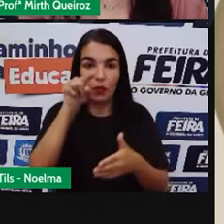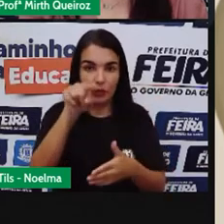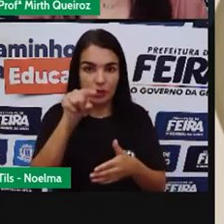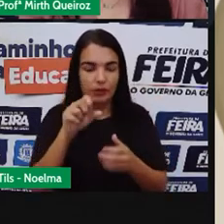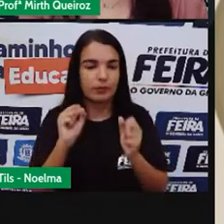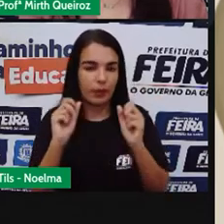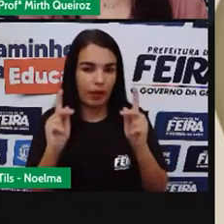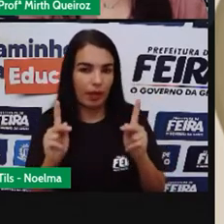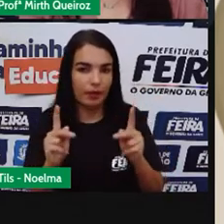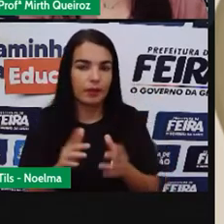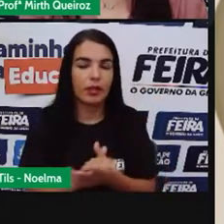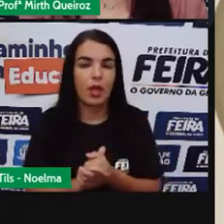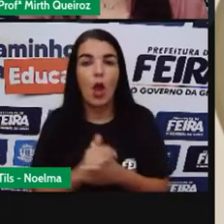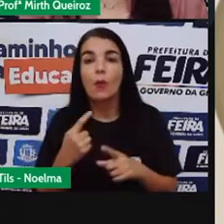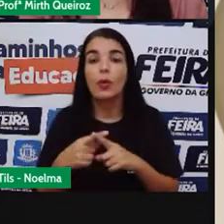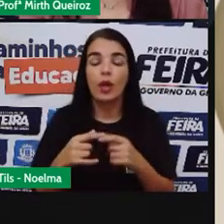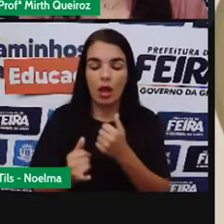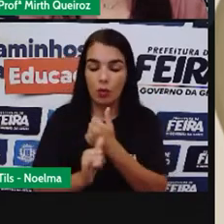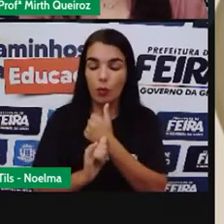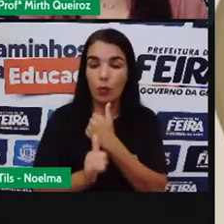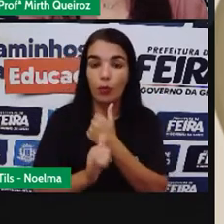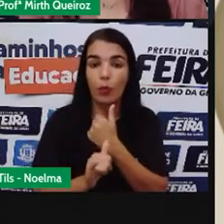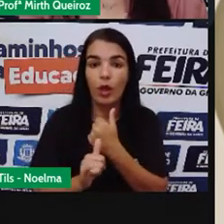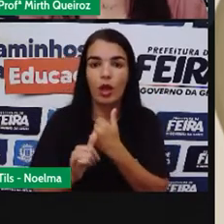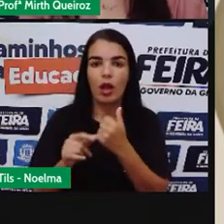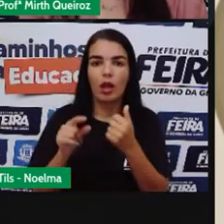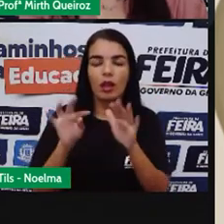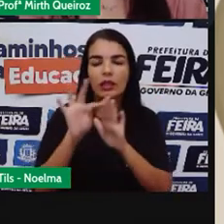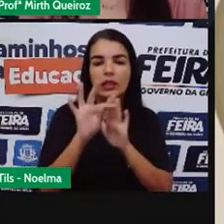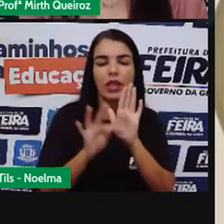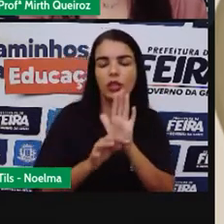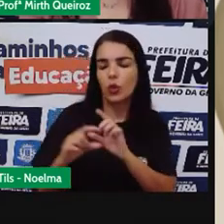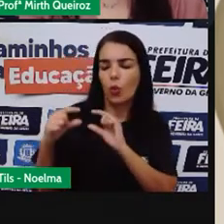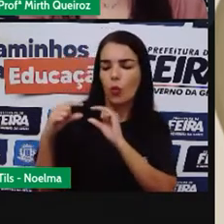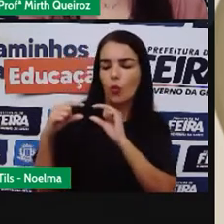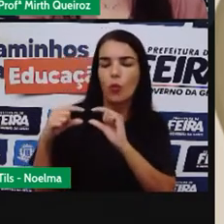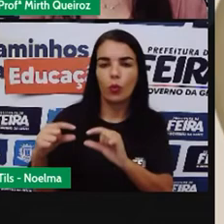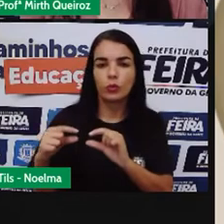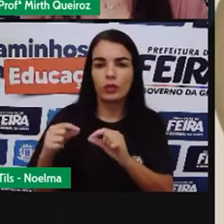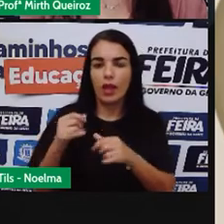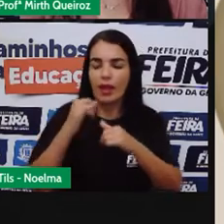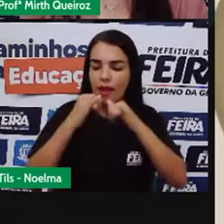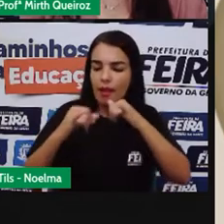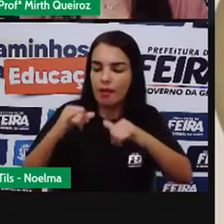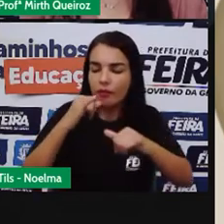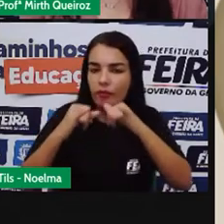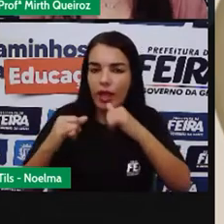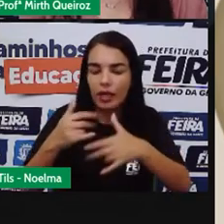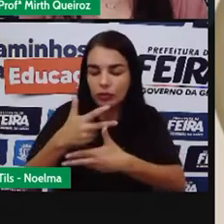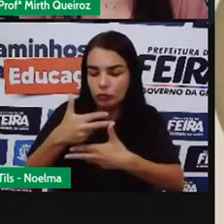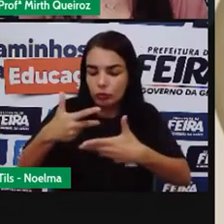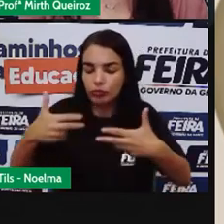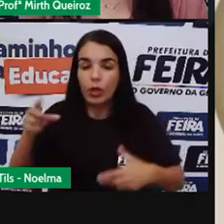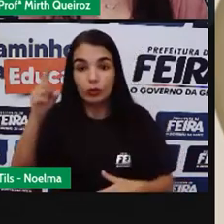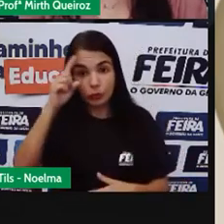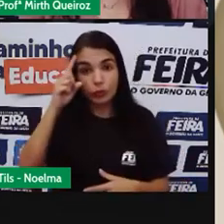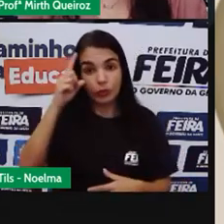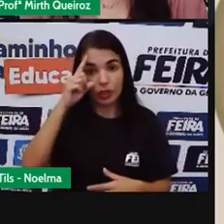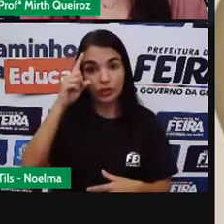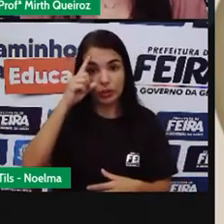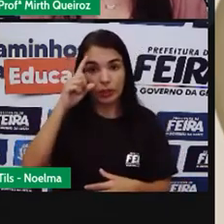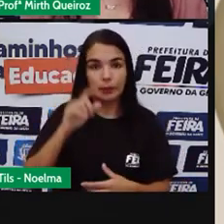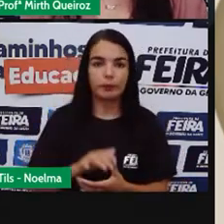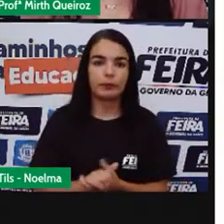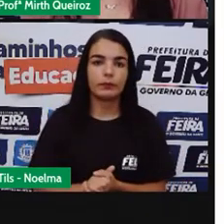vocês, né? Uma vez que a crônica se trata de textos curtos e que relatam situações do dia a dia.